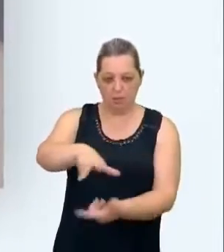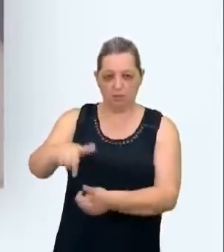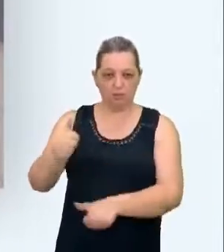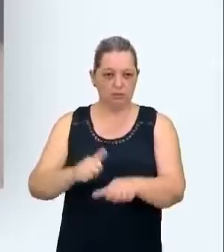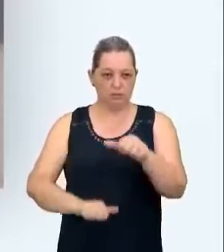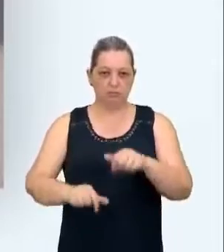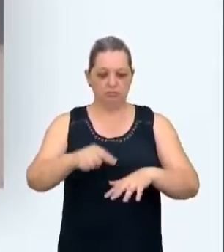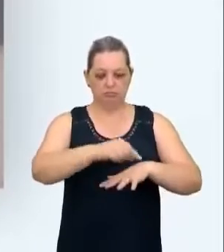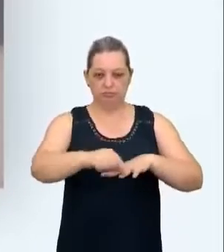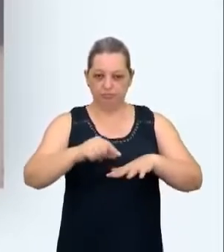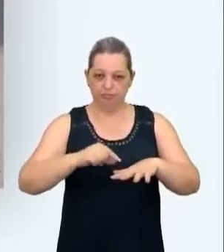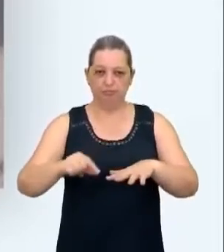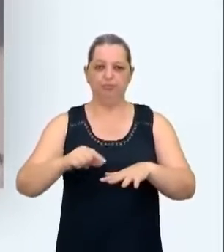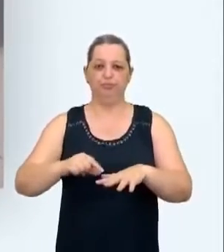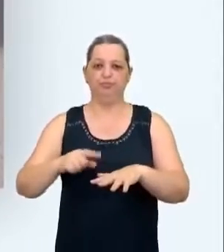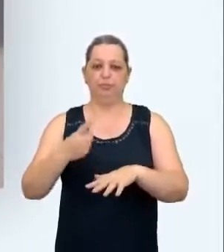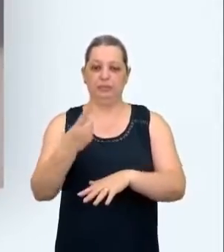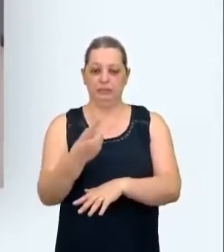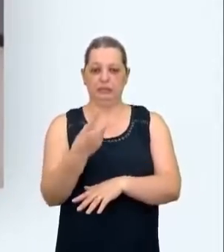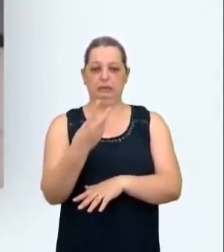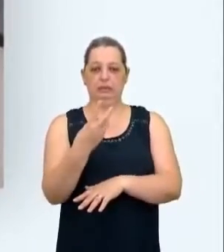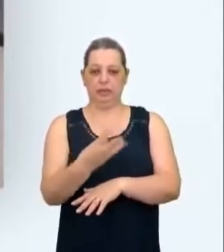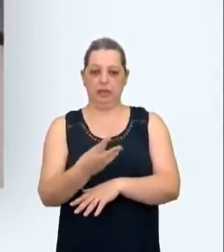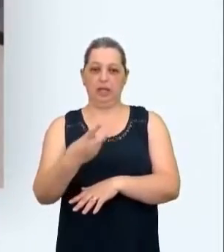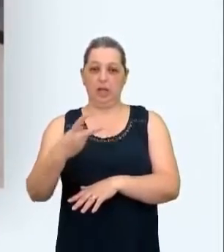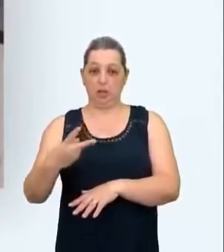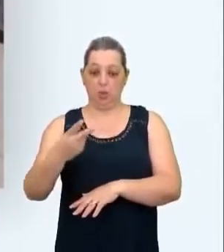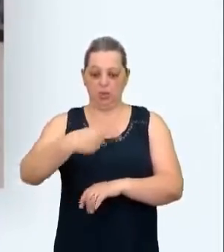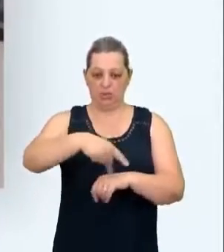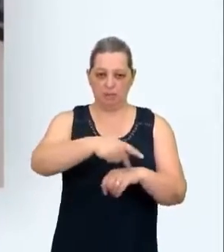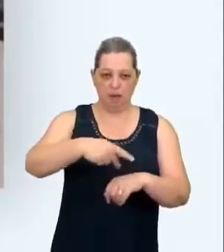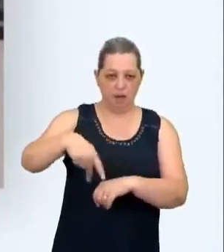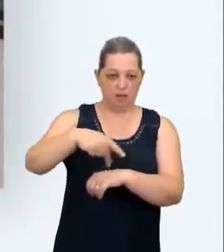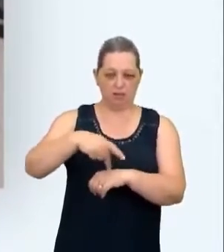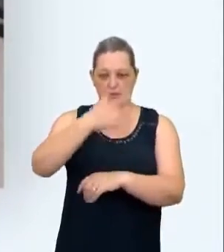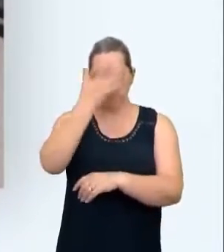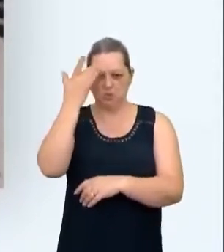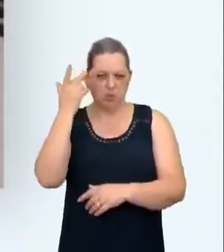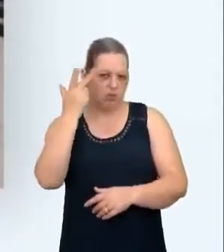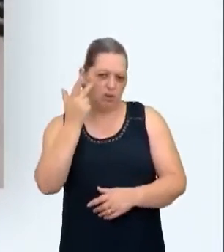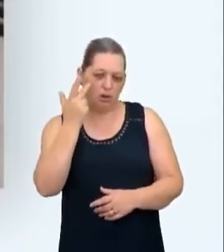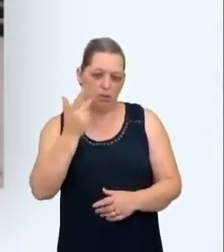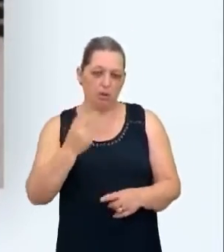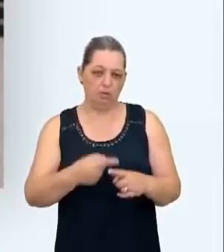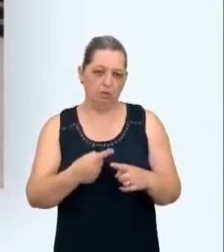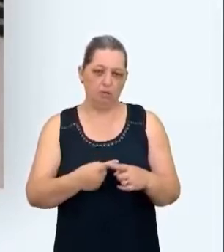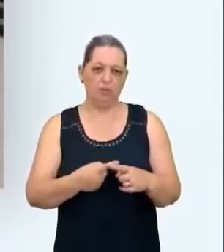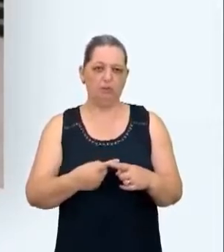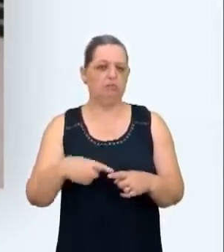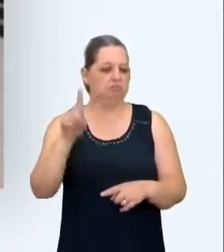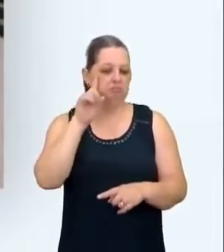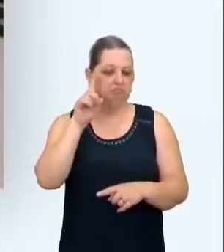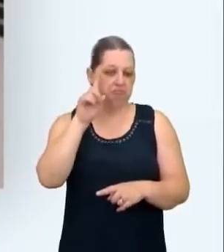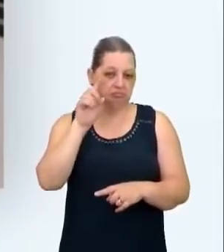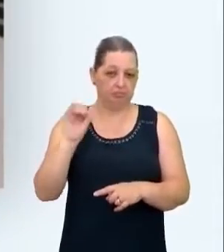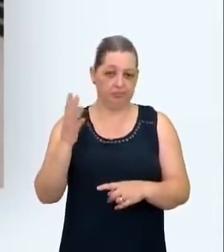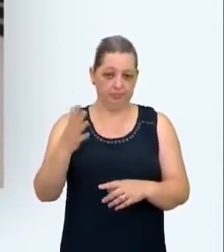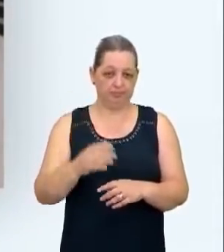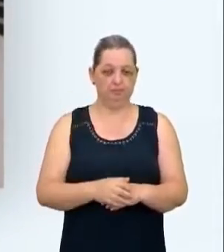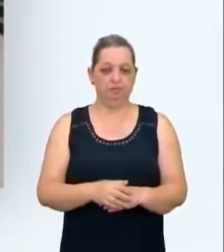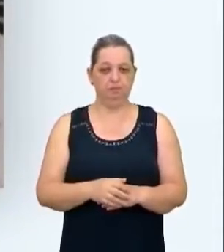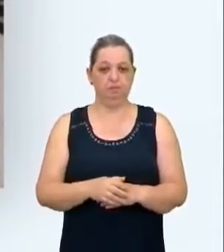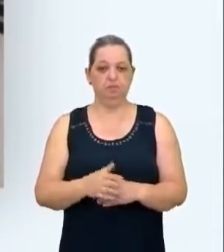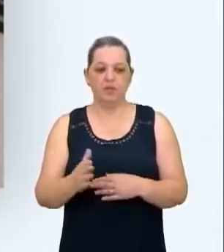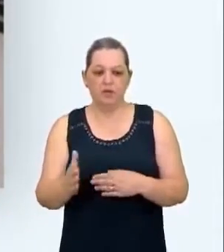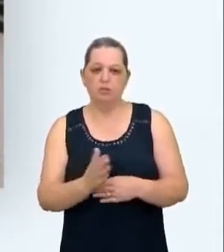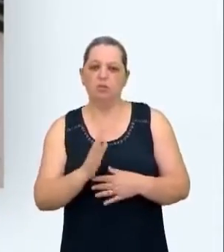continente e de outros 132 países. Pessoas comuns que presenciam situações do dia a dia traduzem e